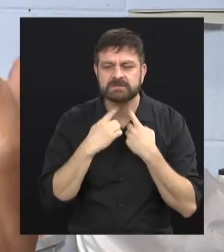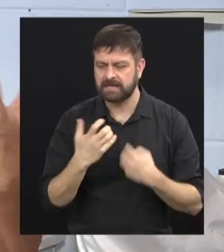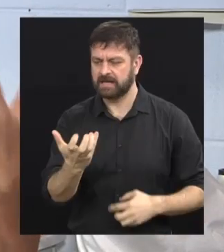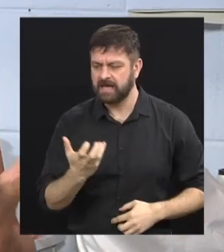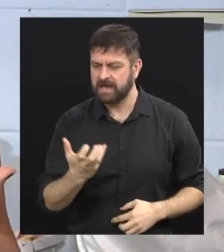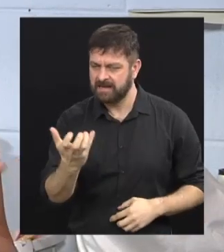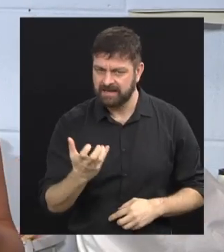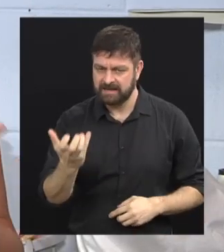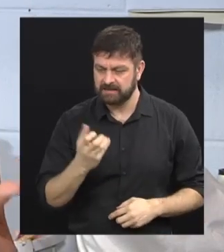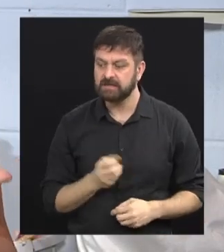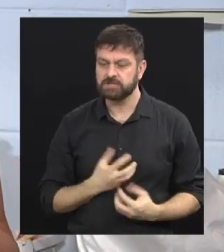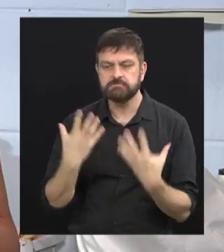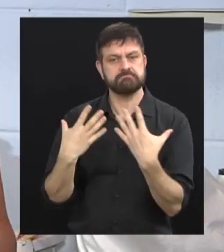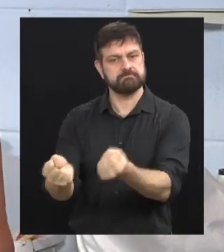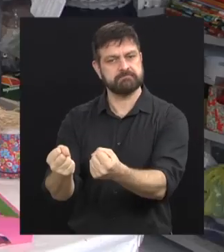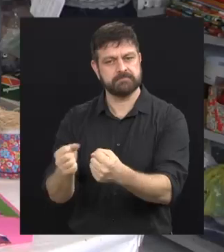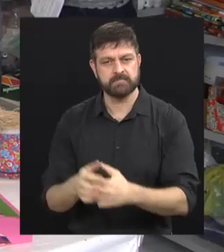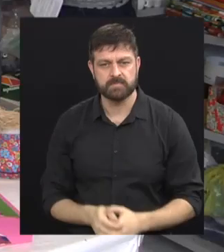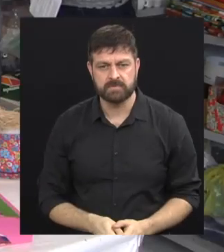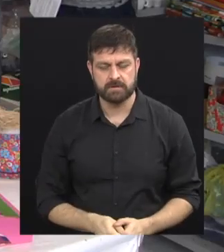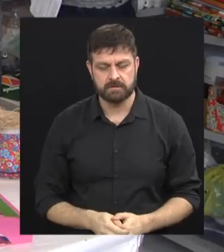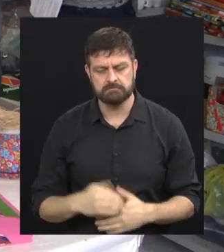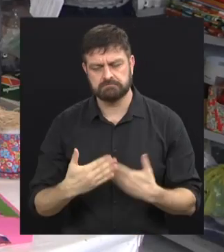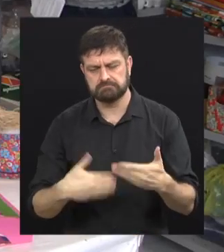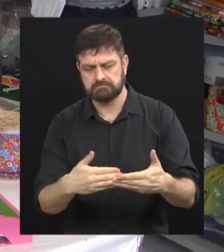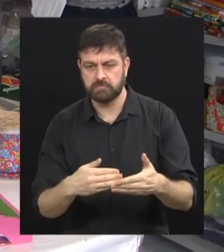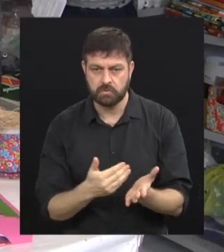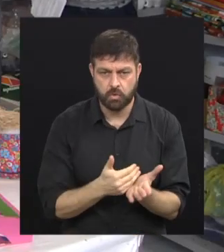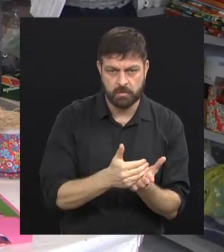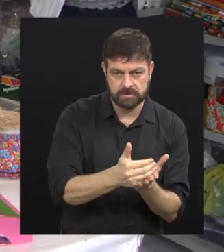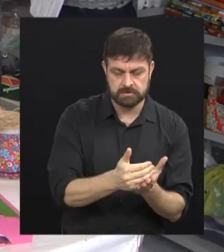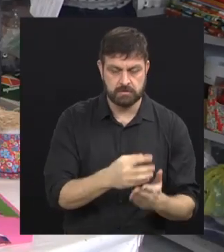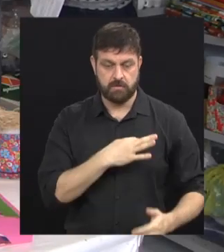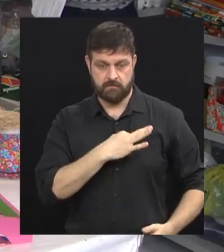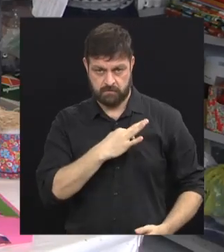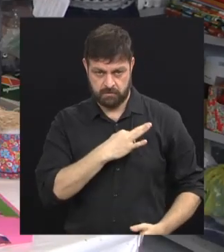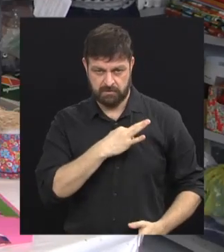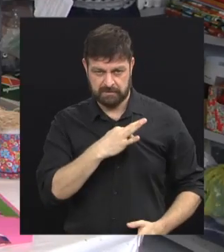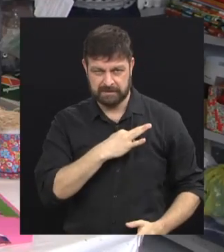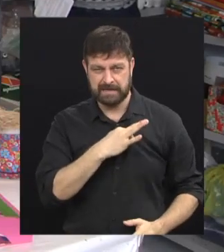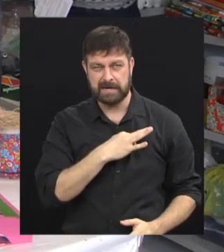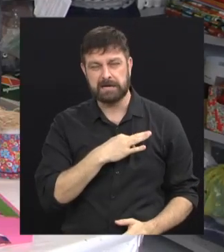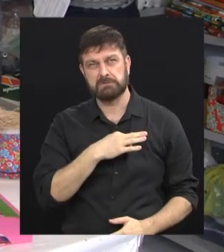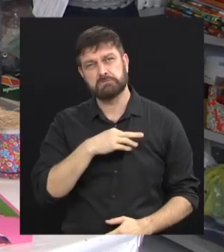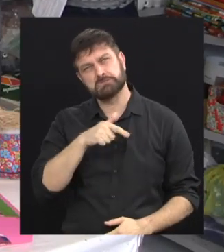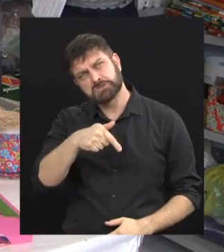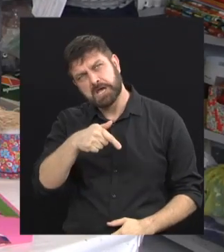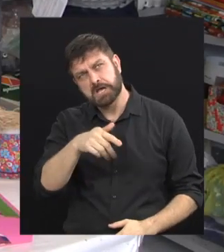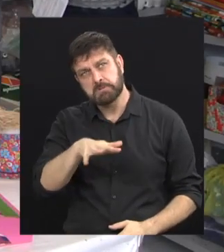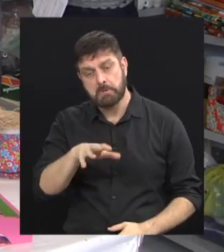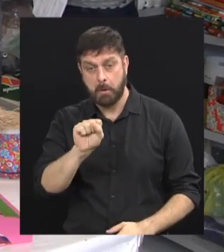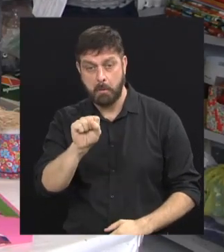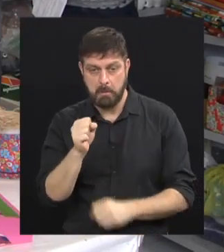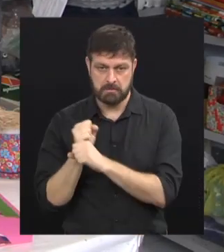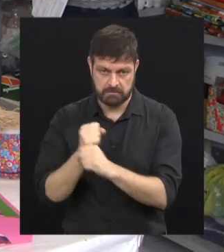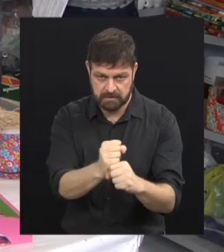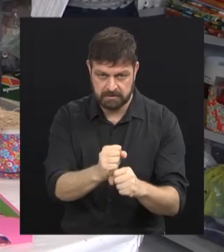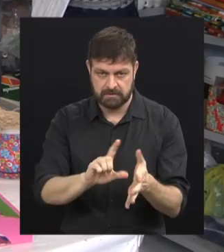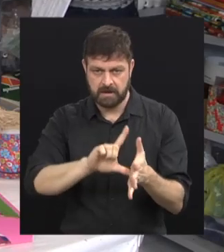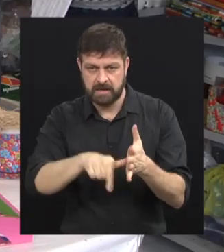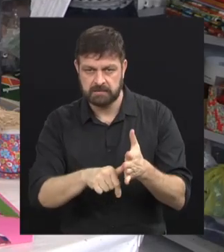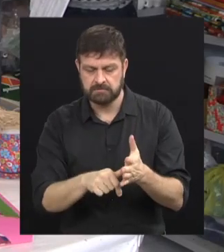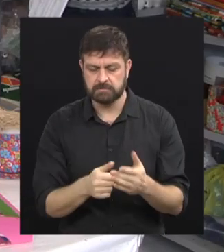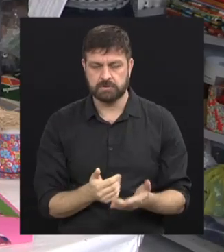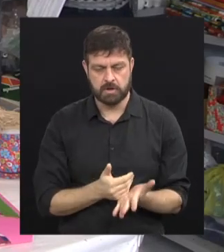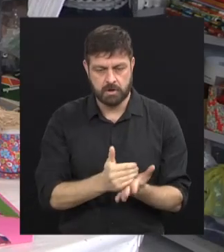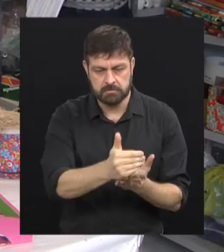Elas querem, querem, querem. Então ficou Quero Quero. E aí fomos, começamos só com voluntariado durante uns sete, oito anos e